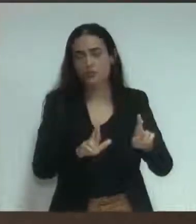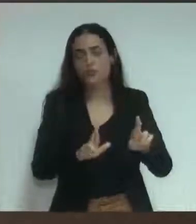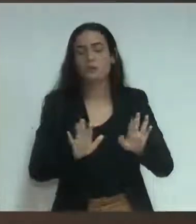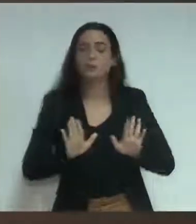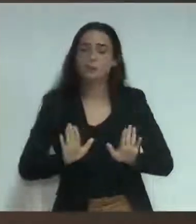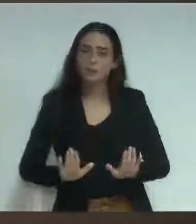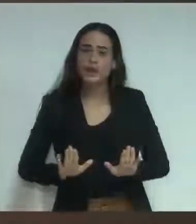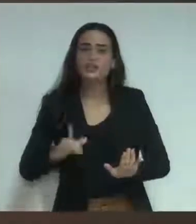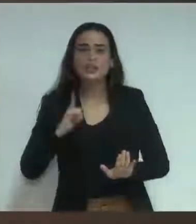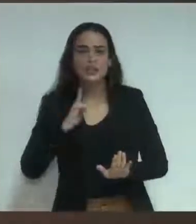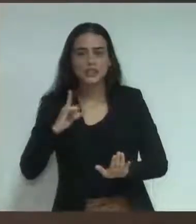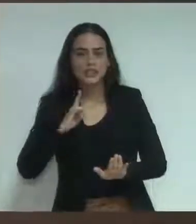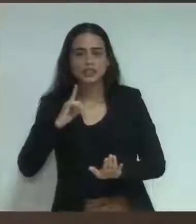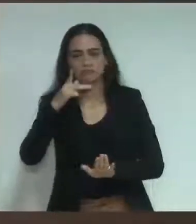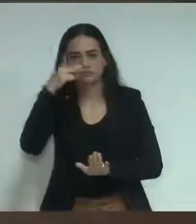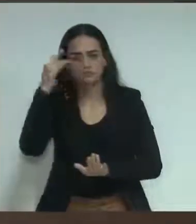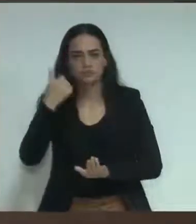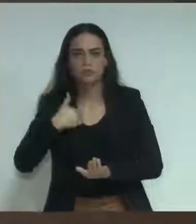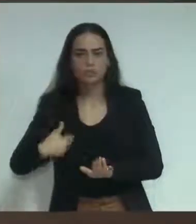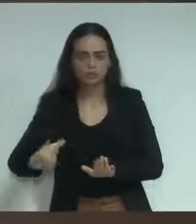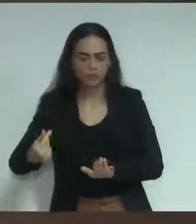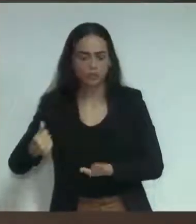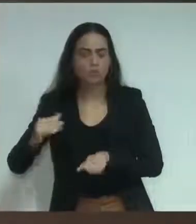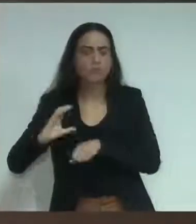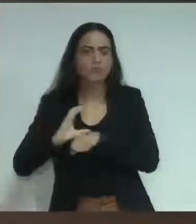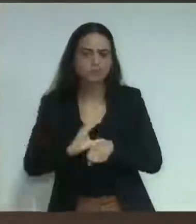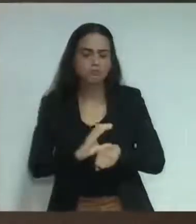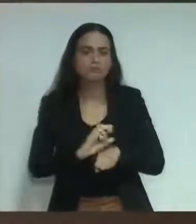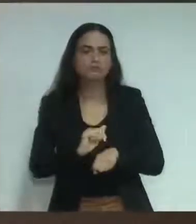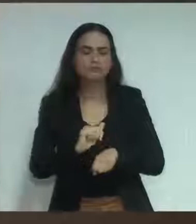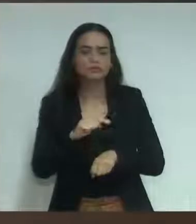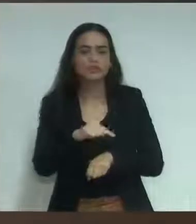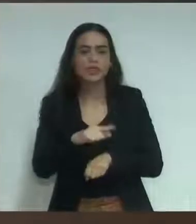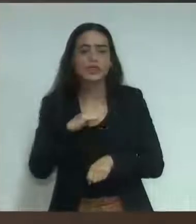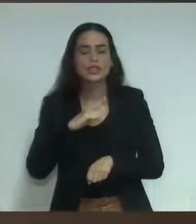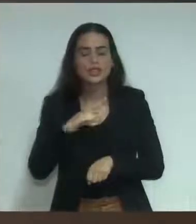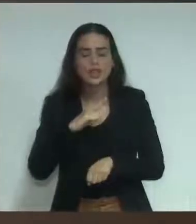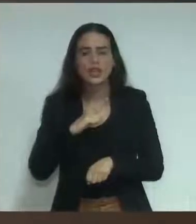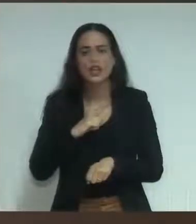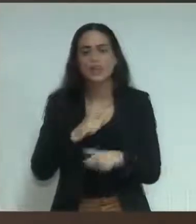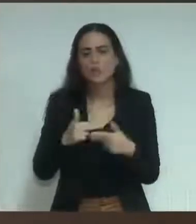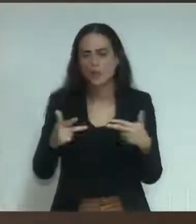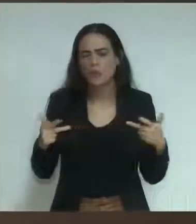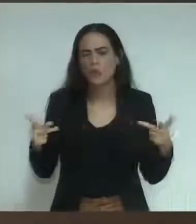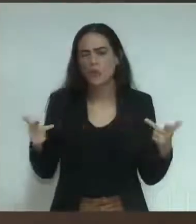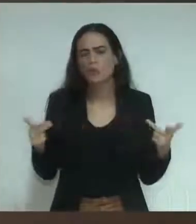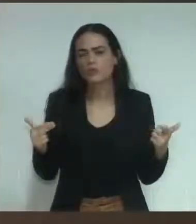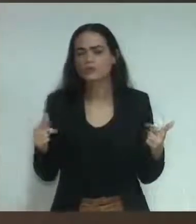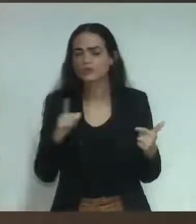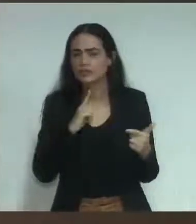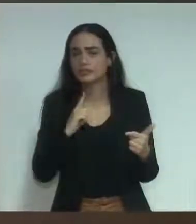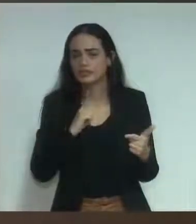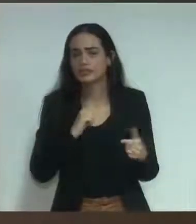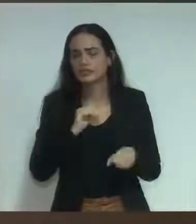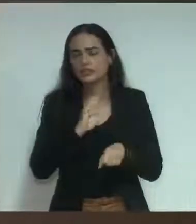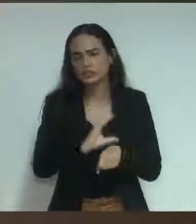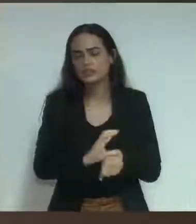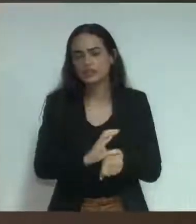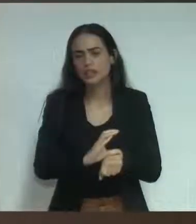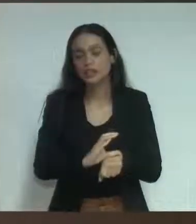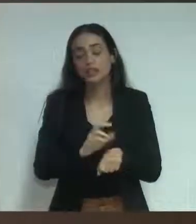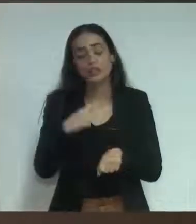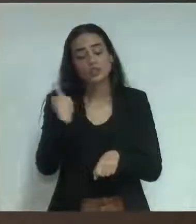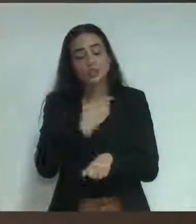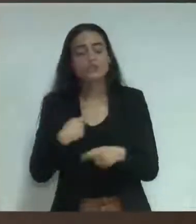recebe recursos públicos mesmo, que seja através de compra de serviços, mas a gente sabe que acaba recebendo, ela tem que ser